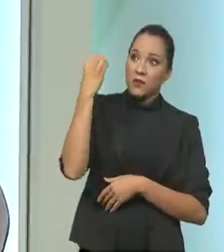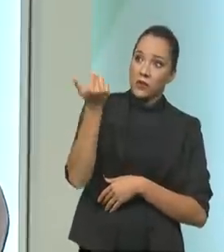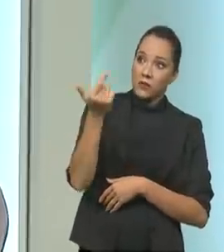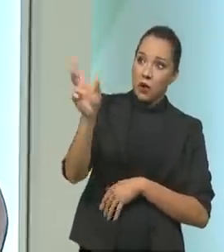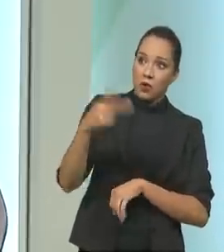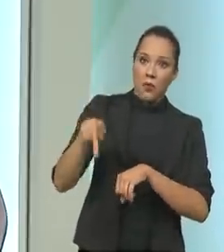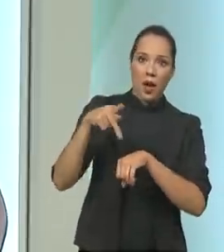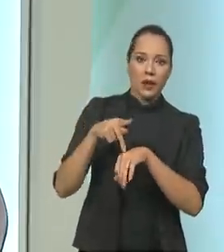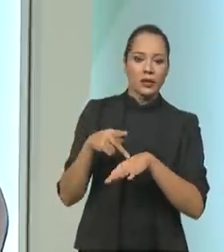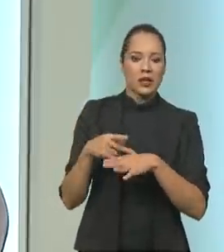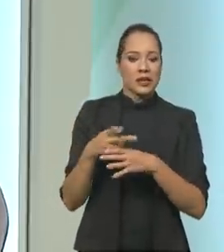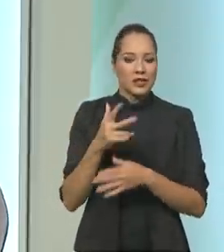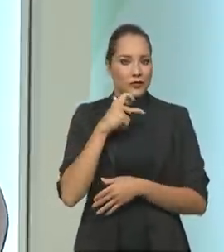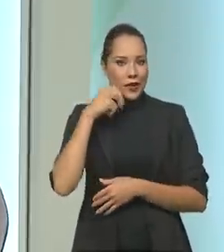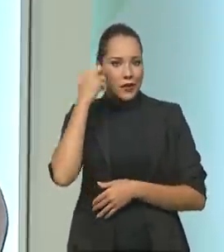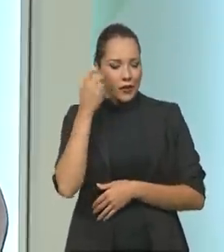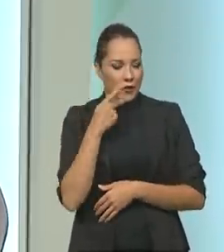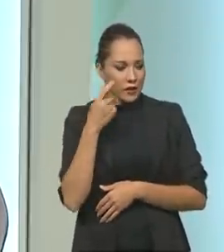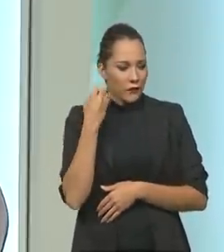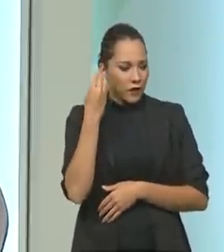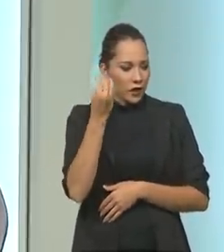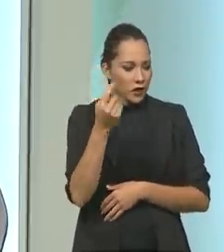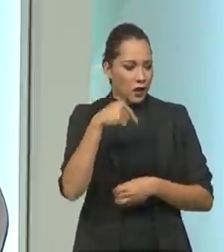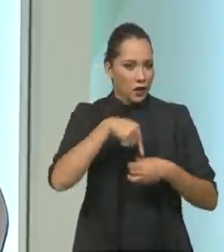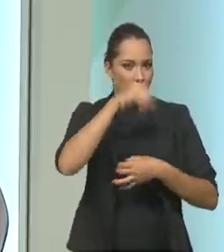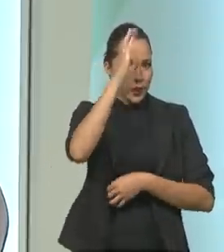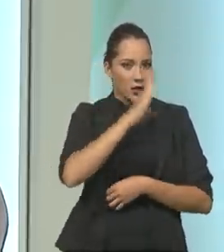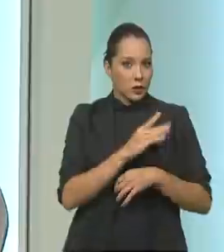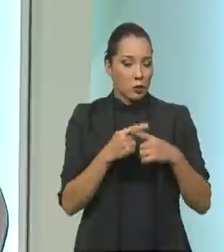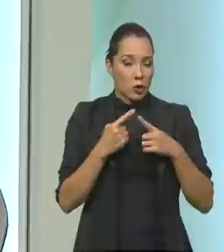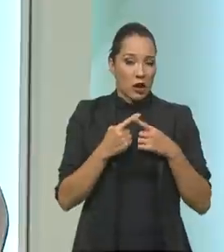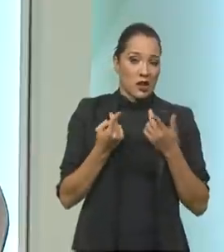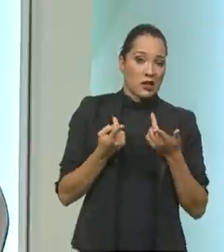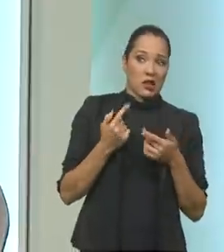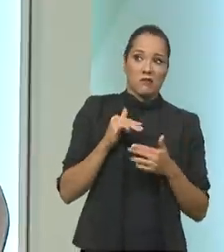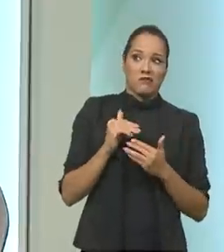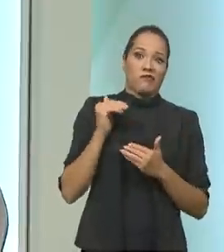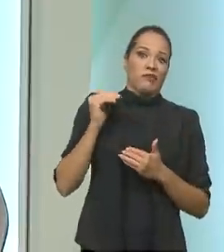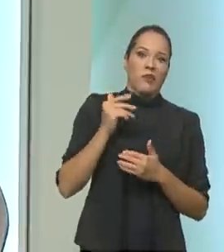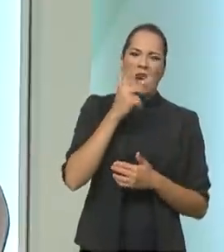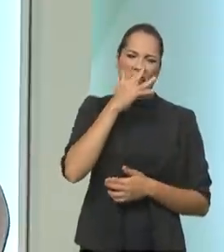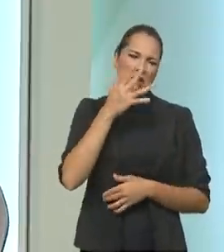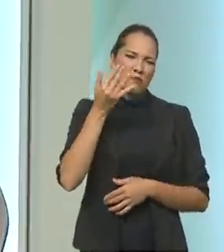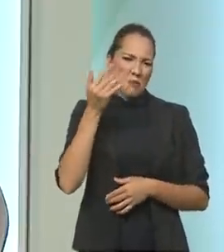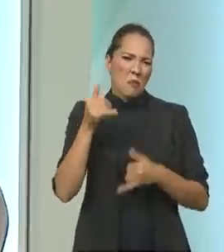alguns deles tinham até vergonha de dizer que viajavam dentro do Brasil por uma questão de estado, por imbecilidade, eu acho até.